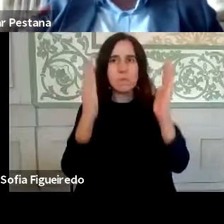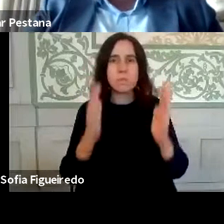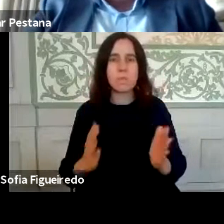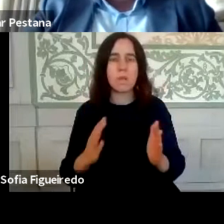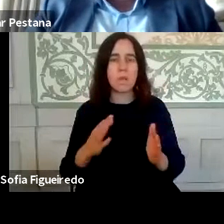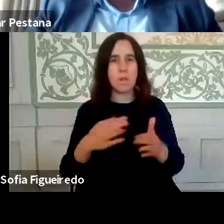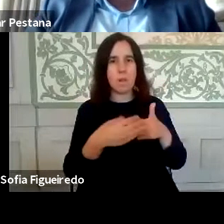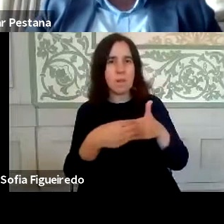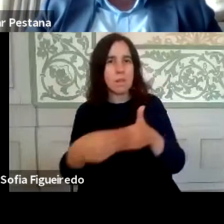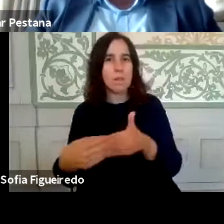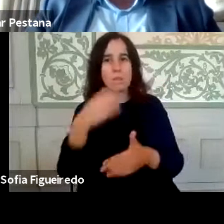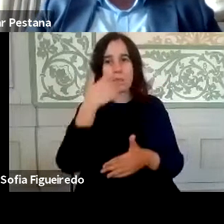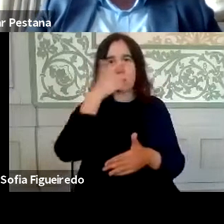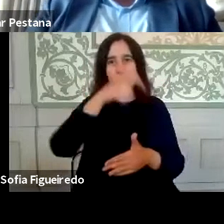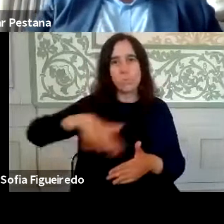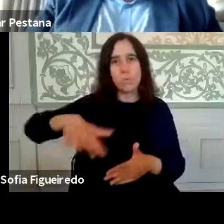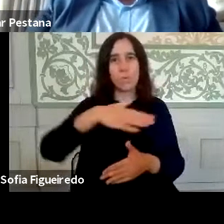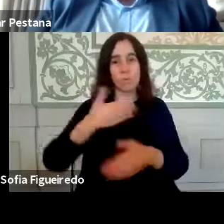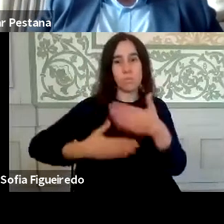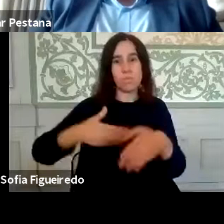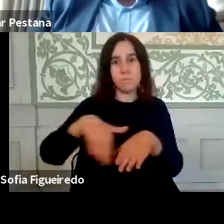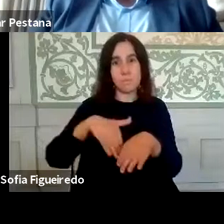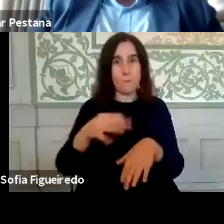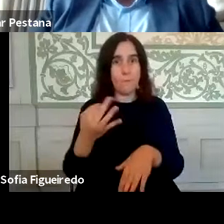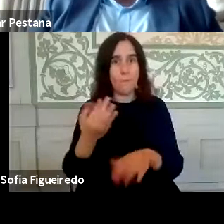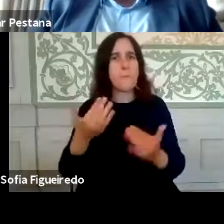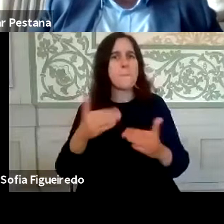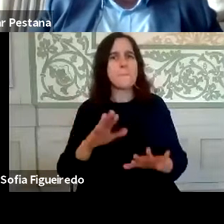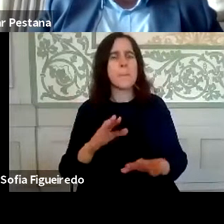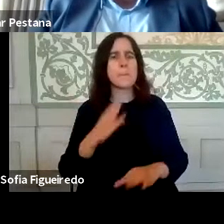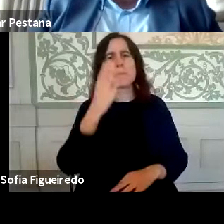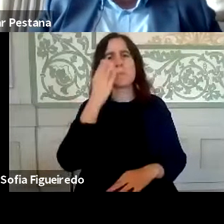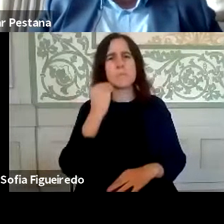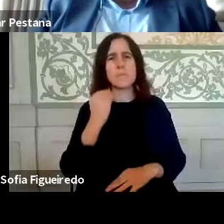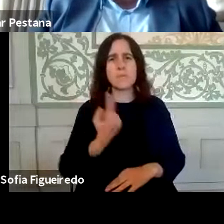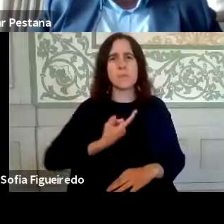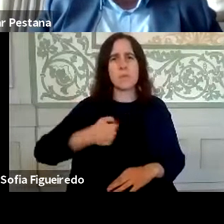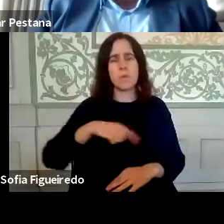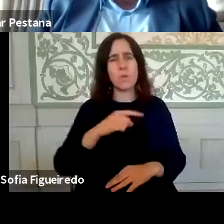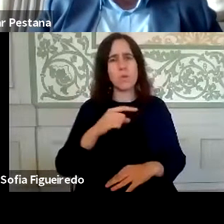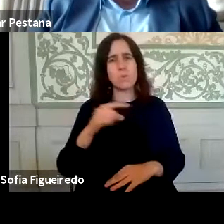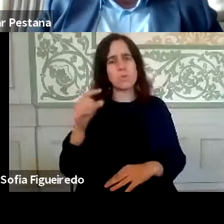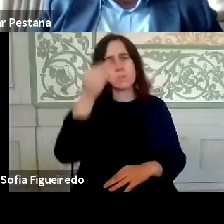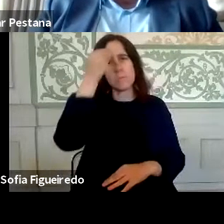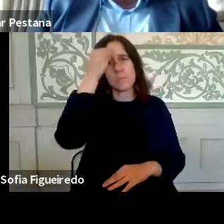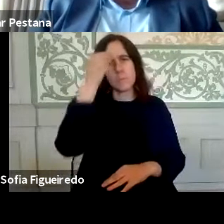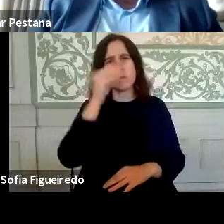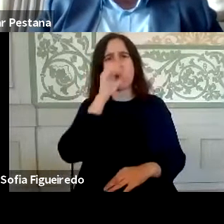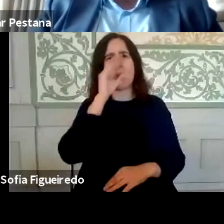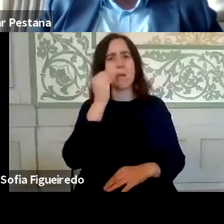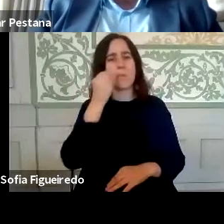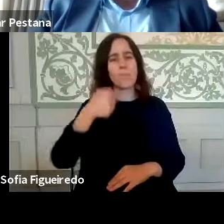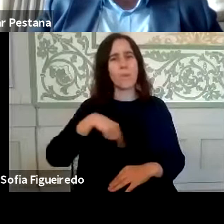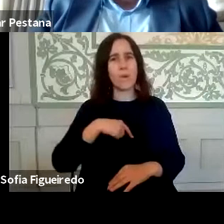lideranças, entre as pessoas que participaram no processo, mas penso que temos que tirar daqui conclusões da forma como